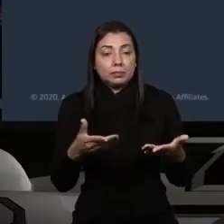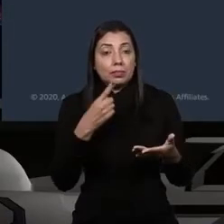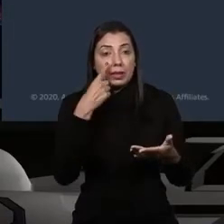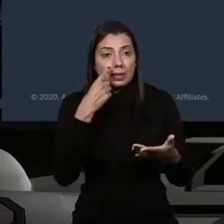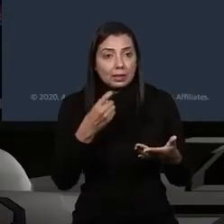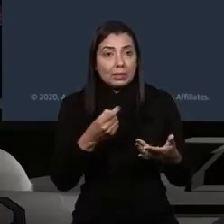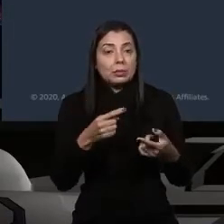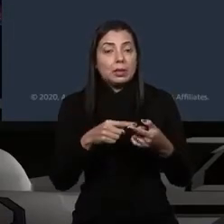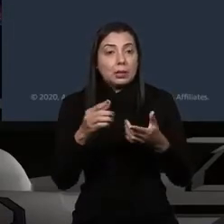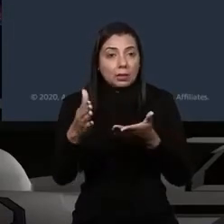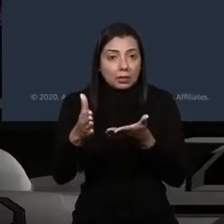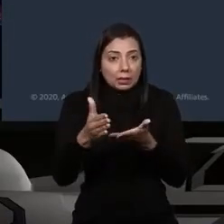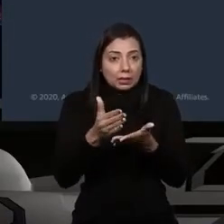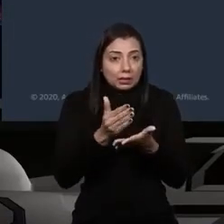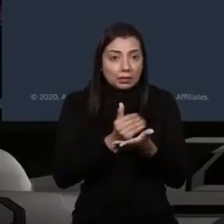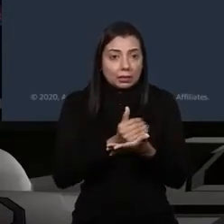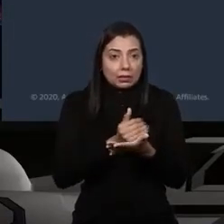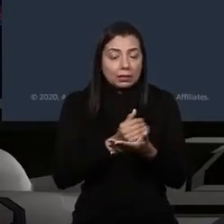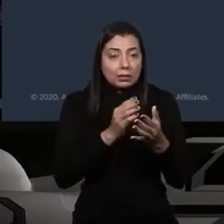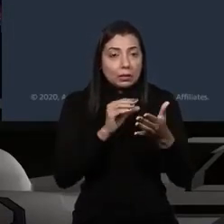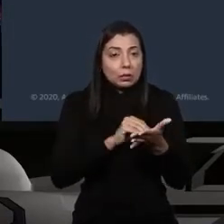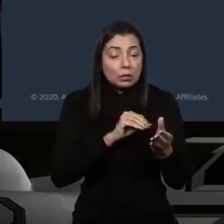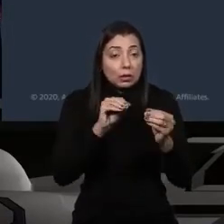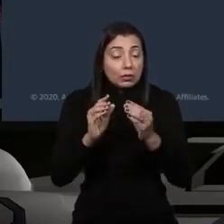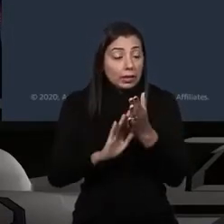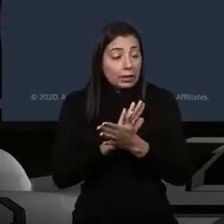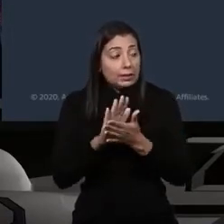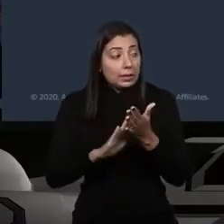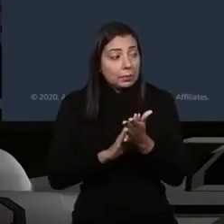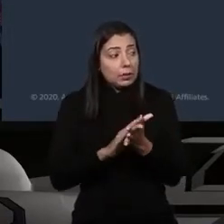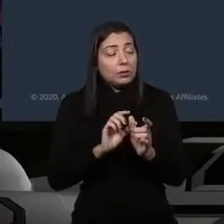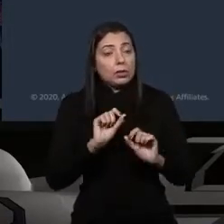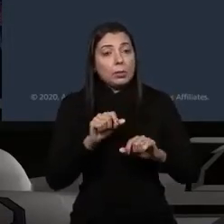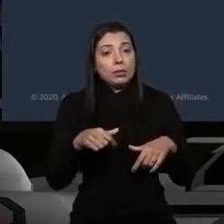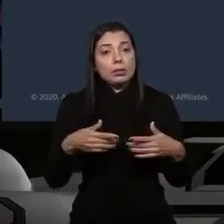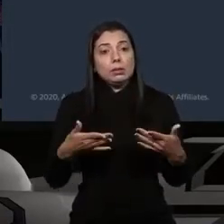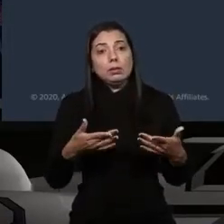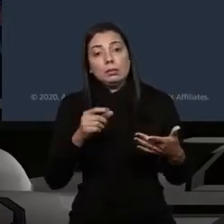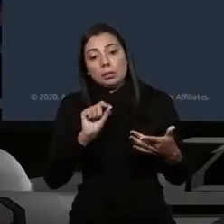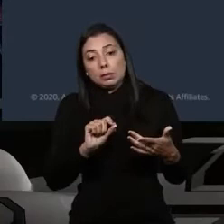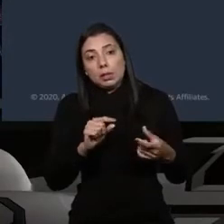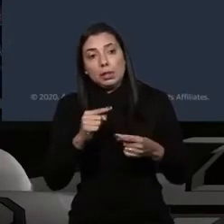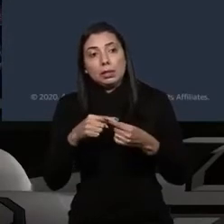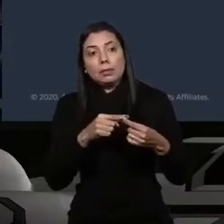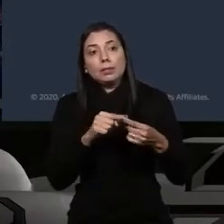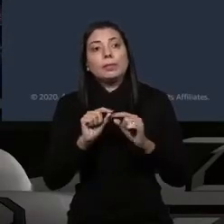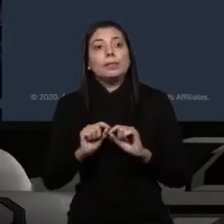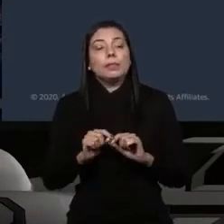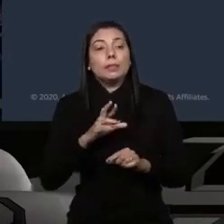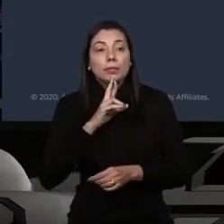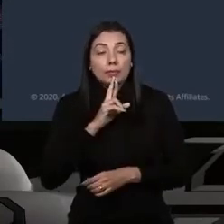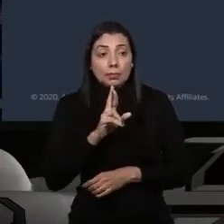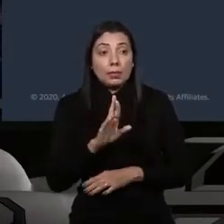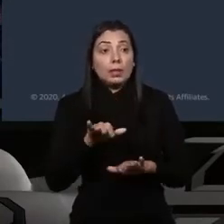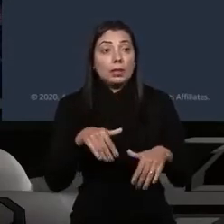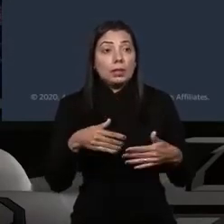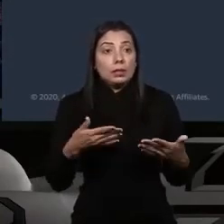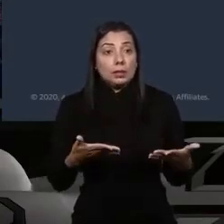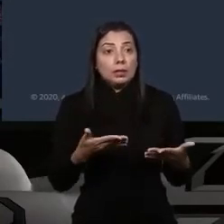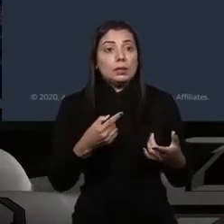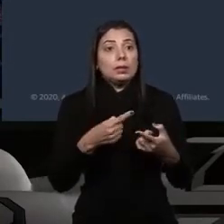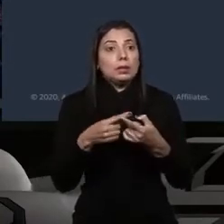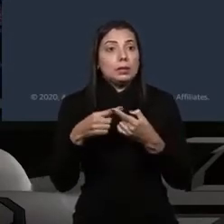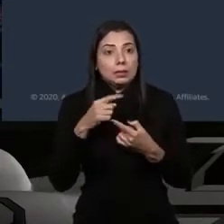o catalisador, ele não muda o produto, mas ele acelera o resultado. Então, a nuvem,